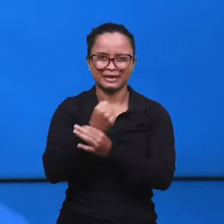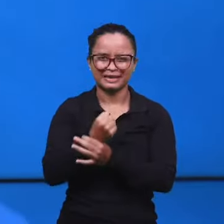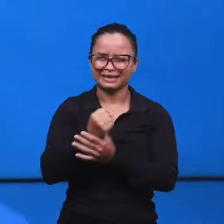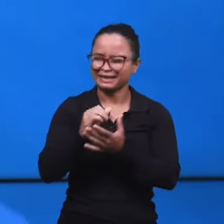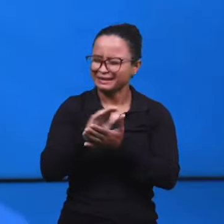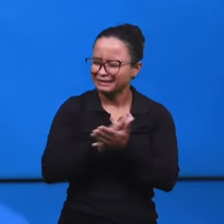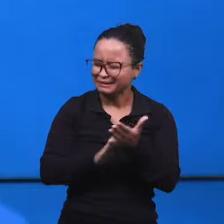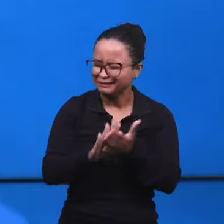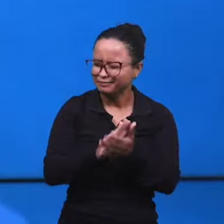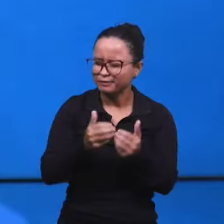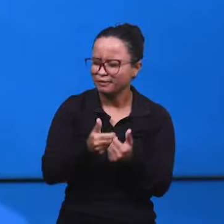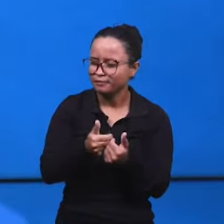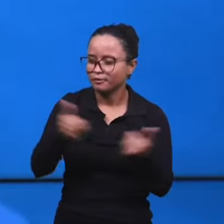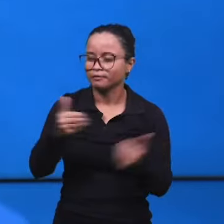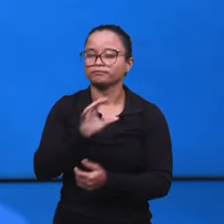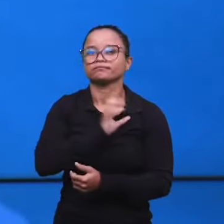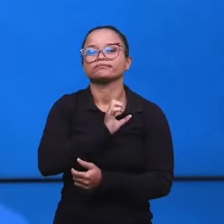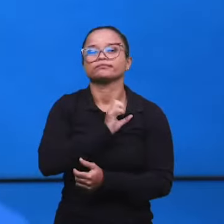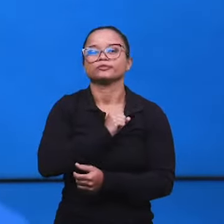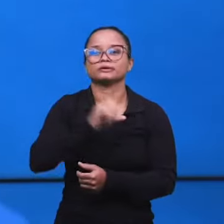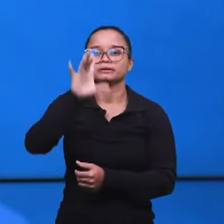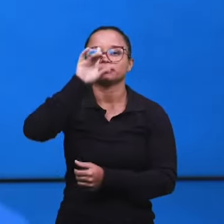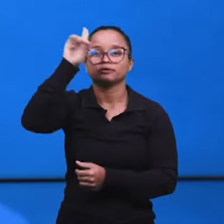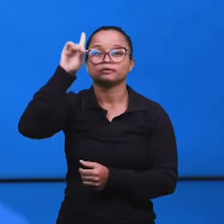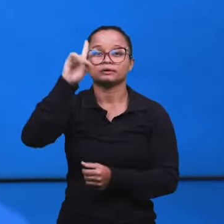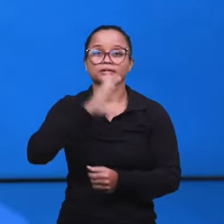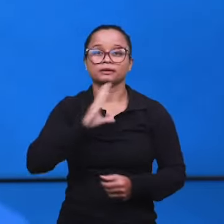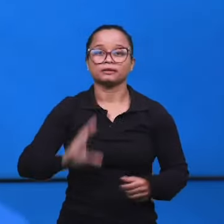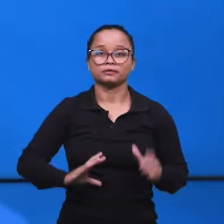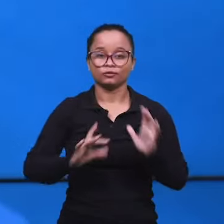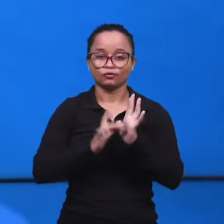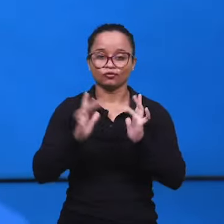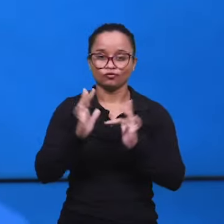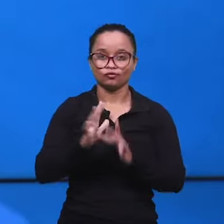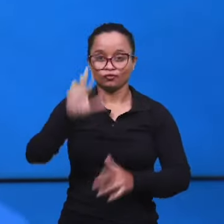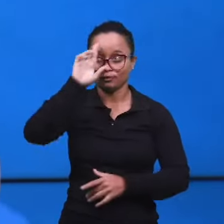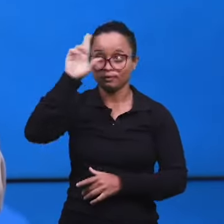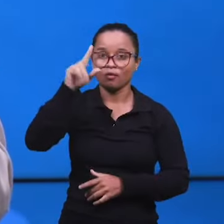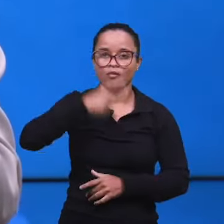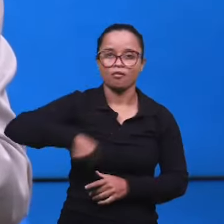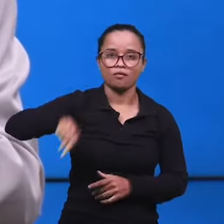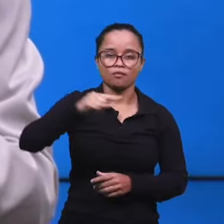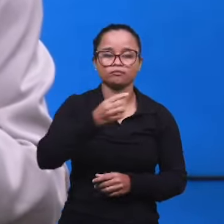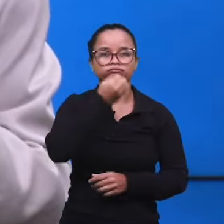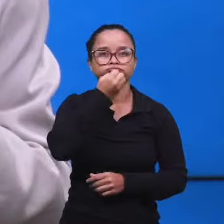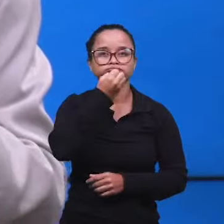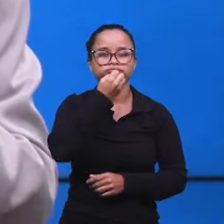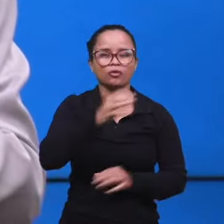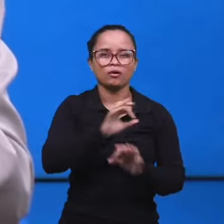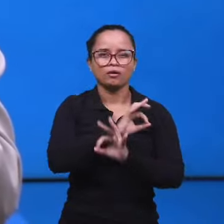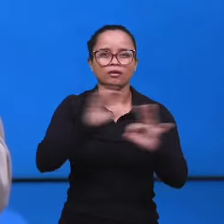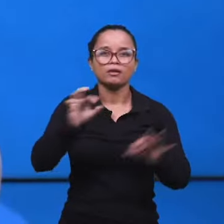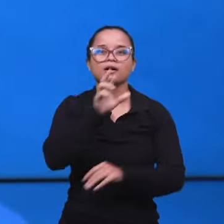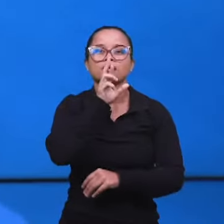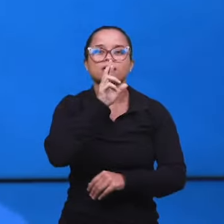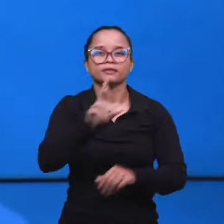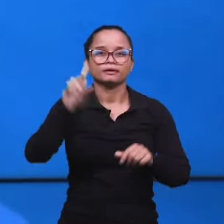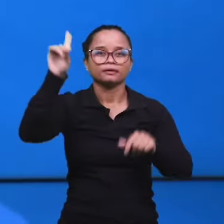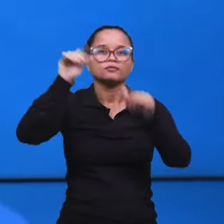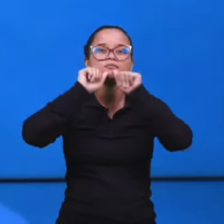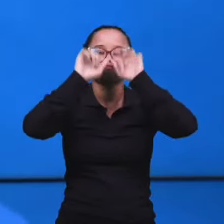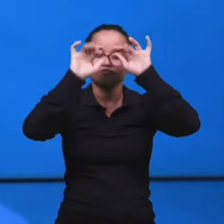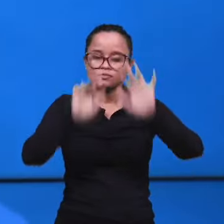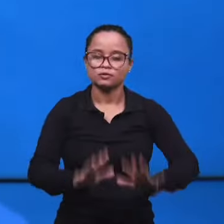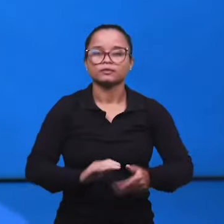nos poderá separar do amor de Deus que está em Cristo Jesus nosso Senhor. Muito bem colocado na sua resposta, que Deus abençoe,